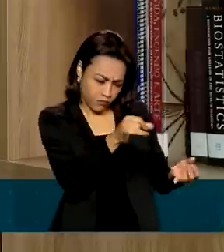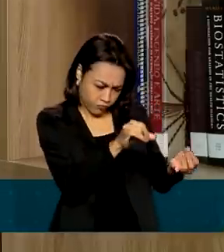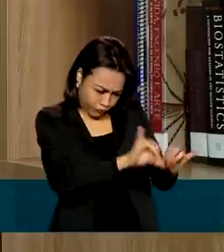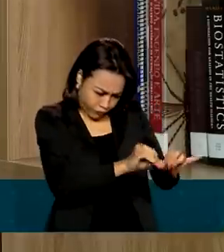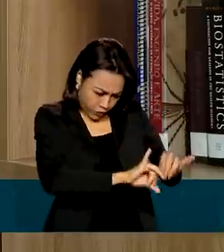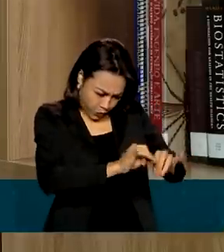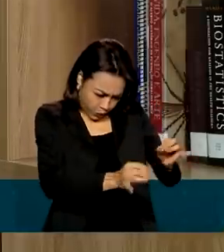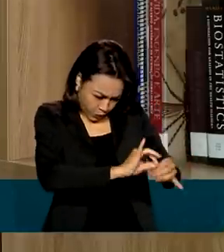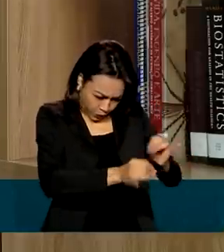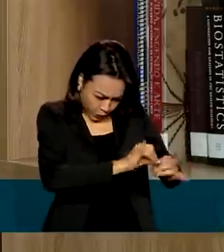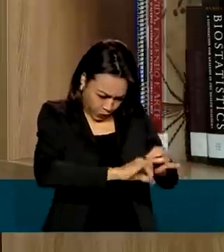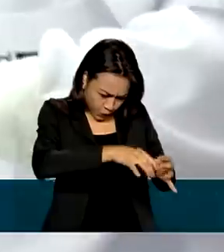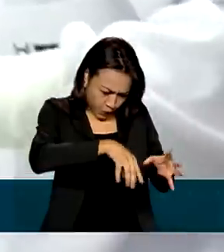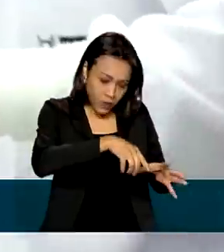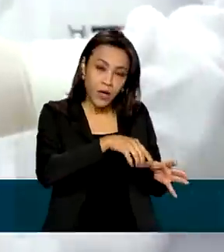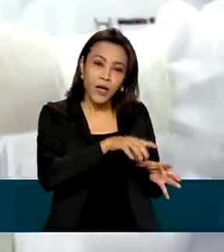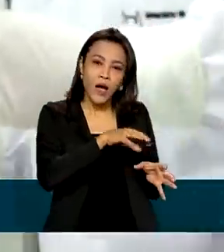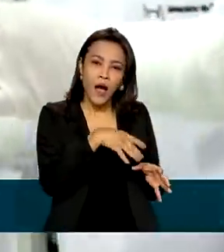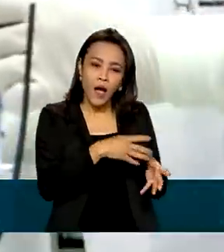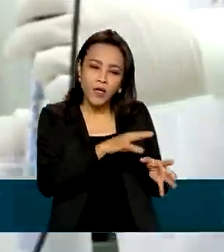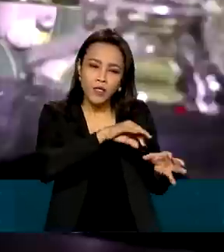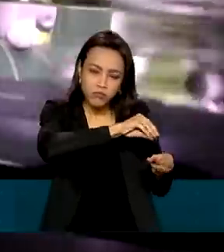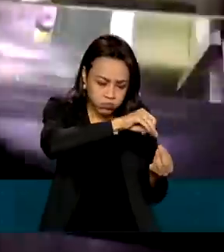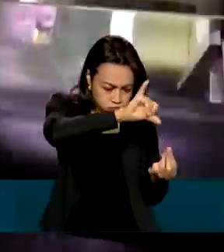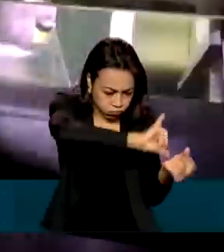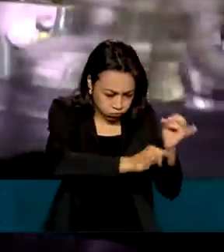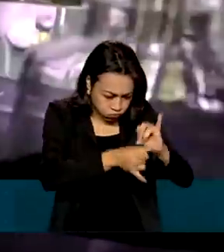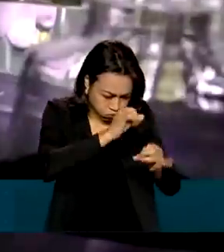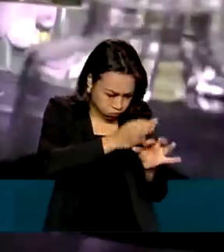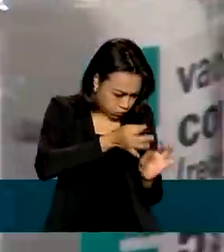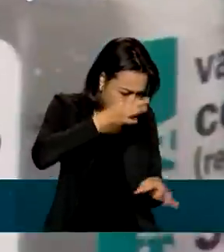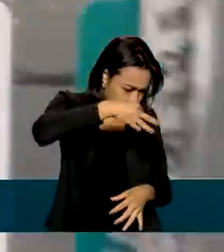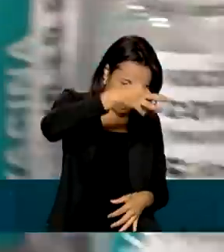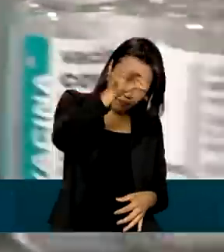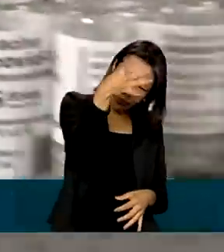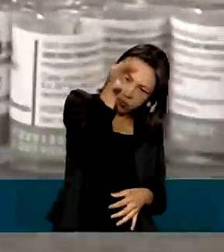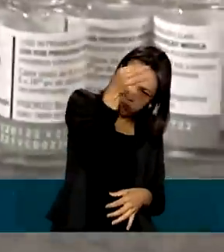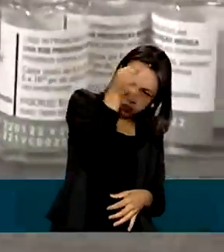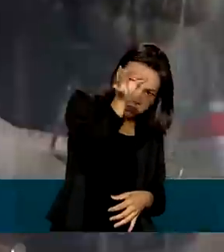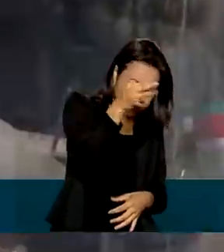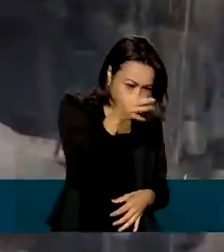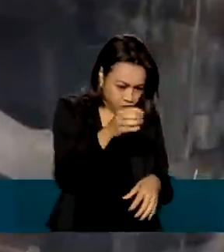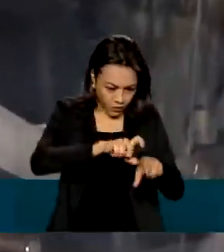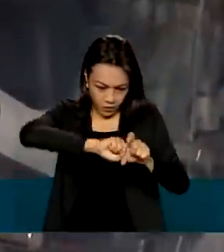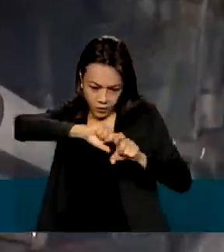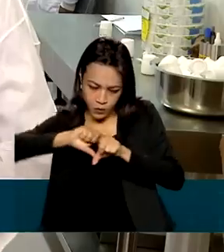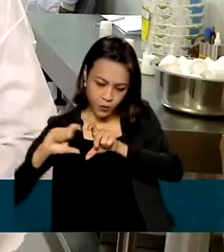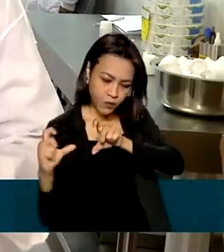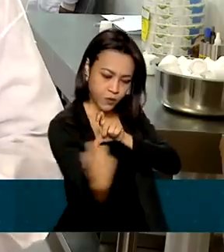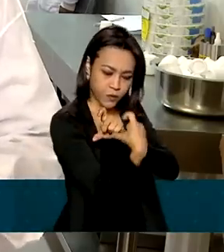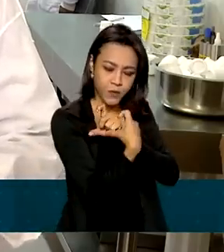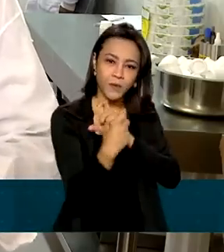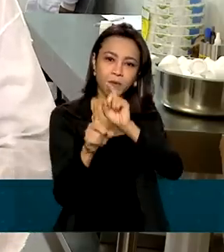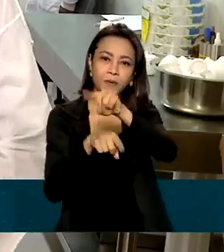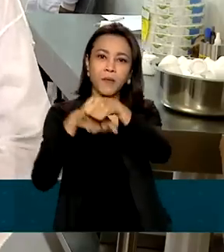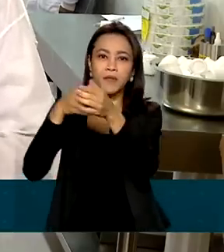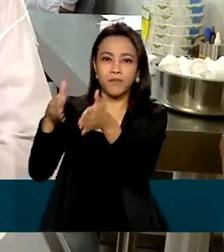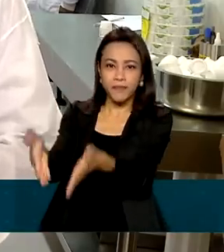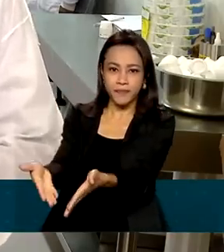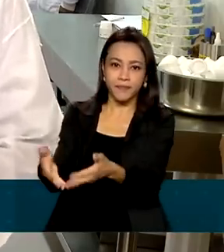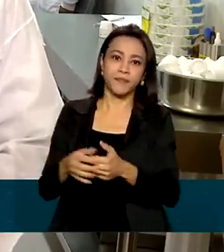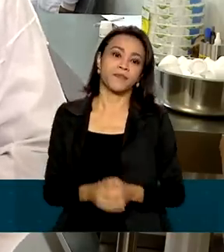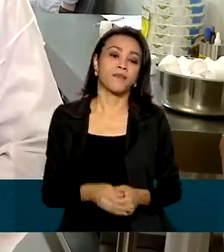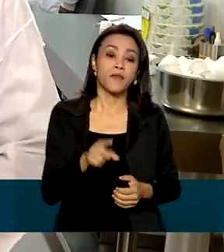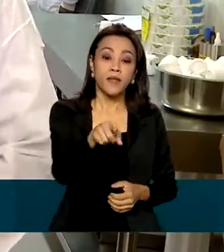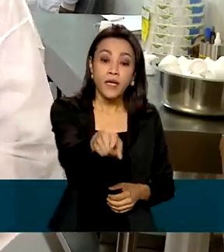bruto. E aí faz a formulação, envasa, faz a rotulagem, embalagem. Além das vacinas, a